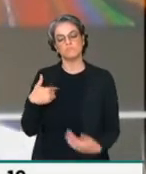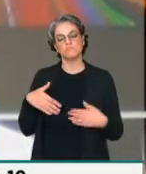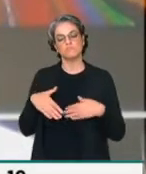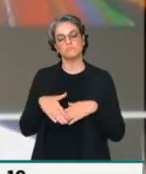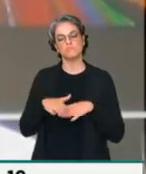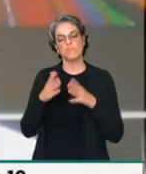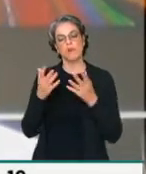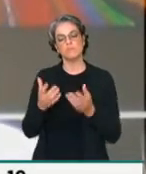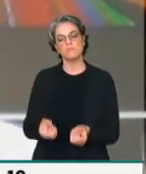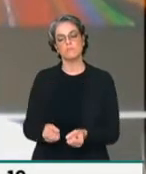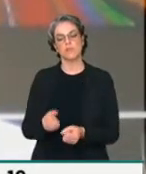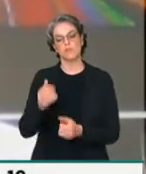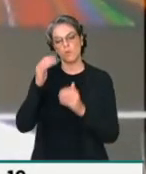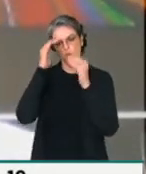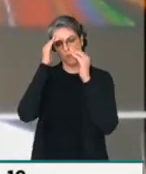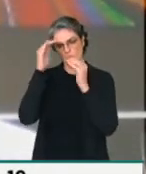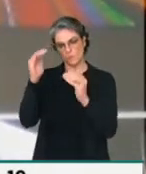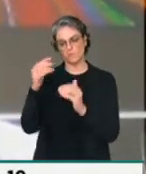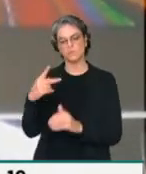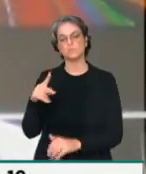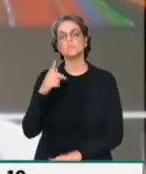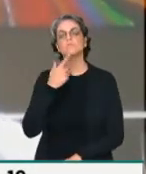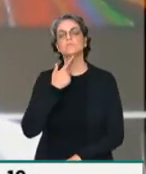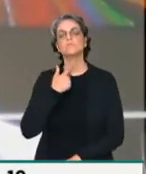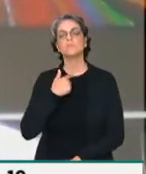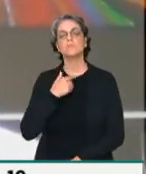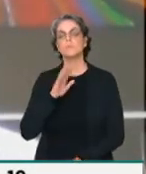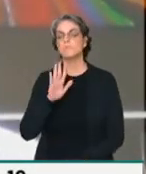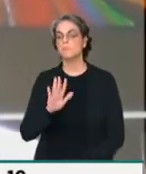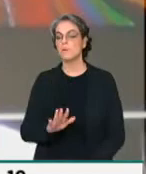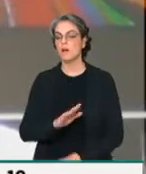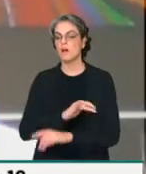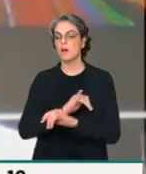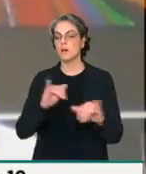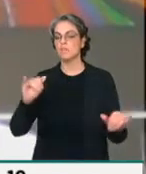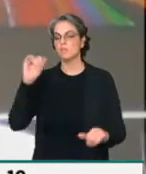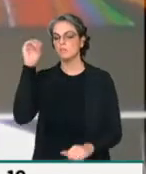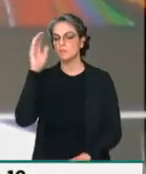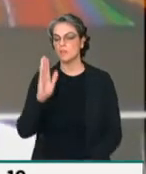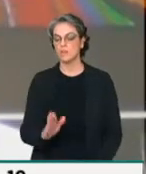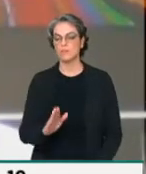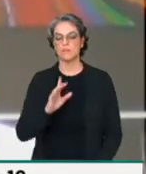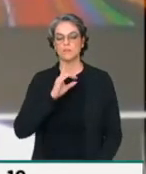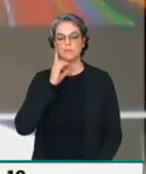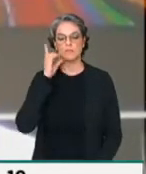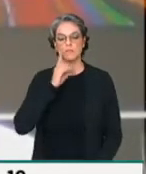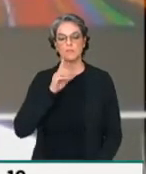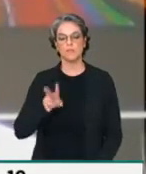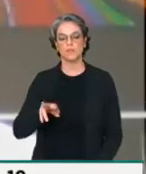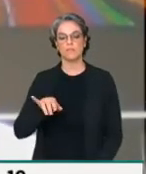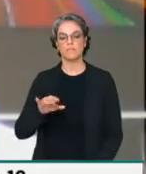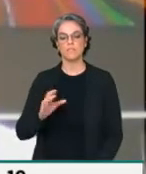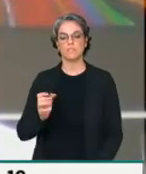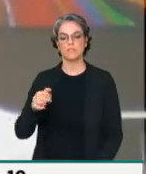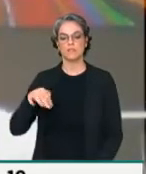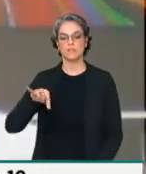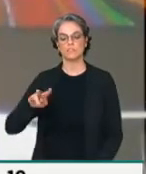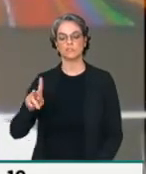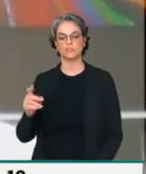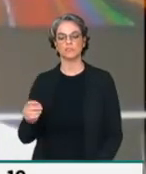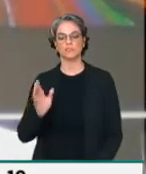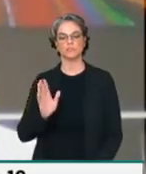de forma obediante a vossa excelência, não sem antes dizer a todo o Brasil que o deputado Vicentinho já é um grande